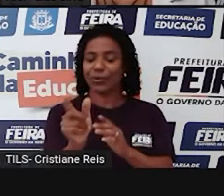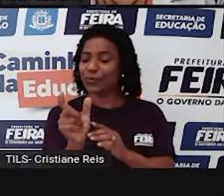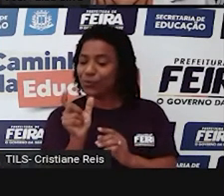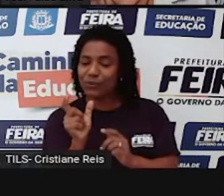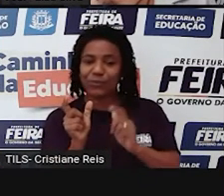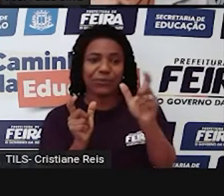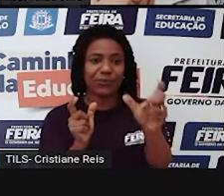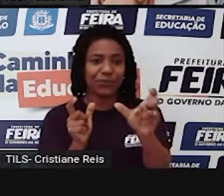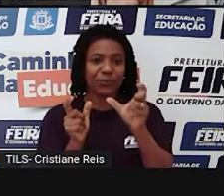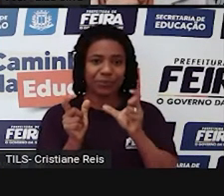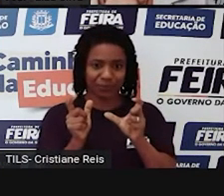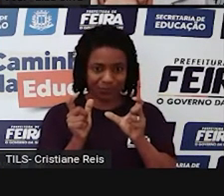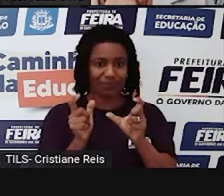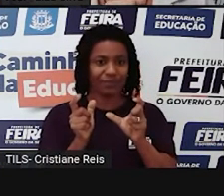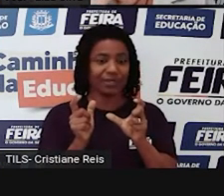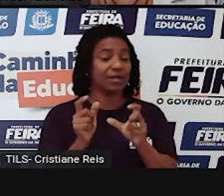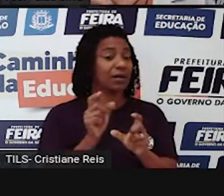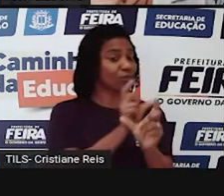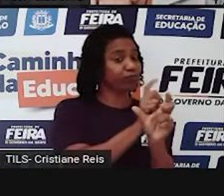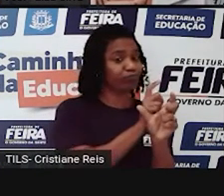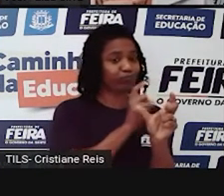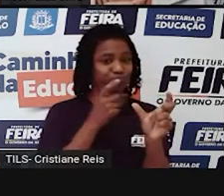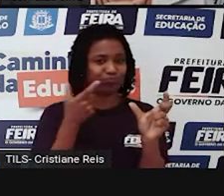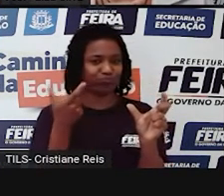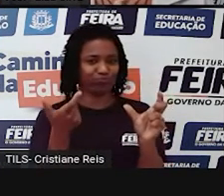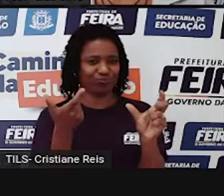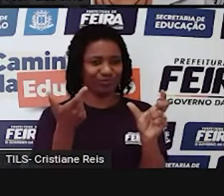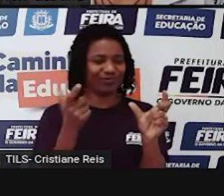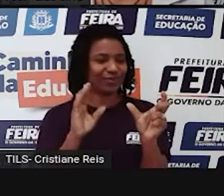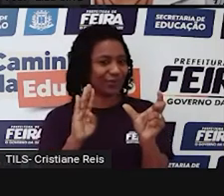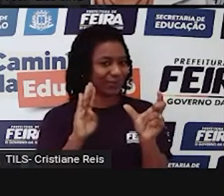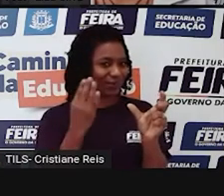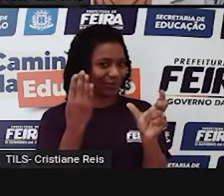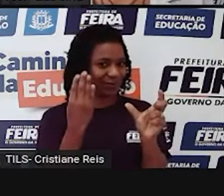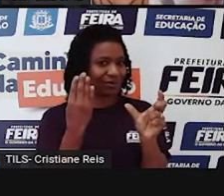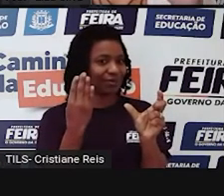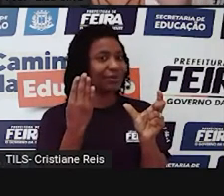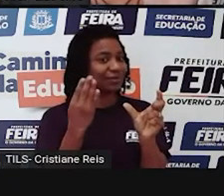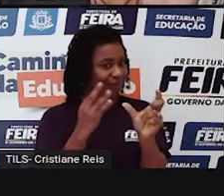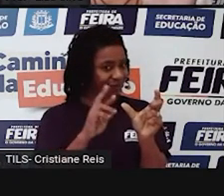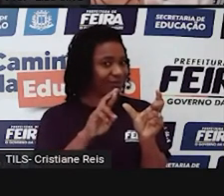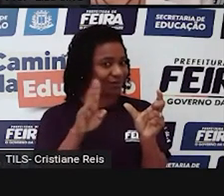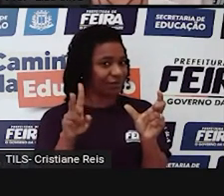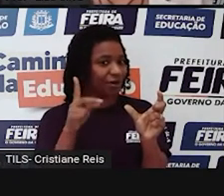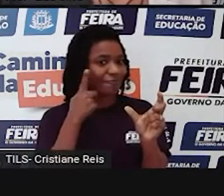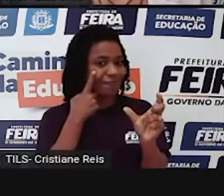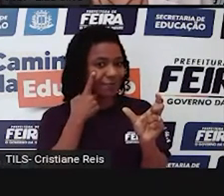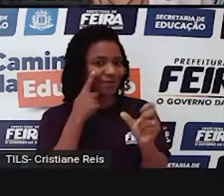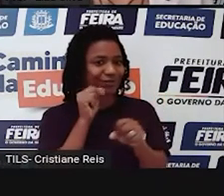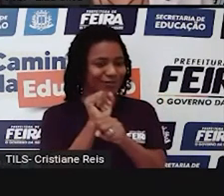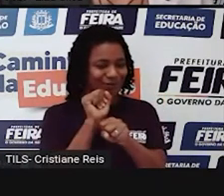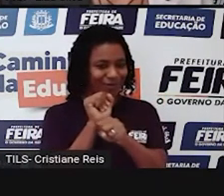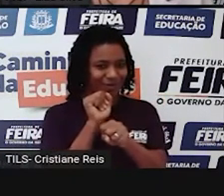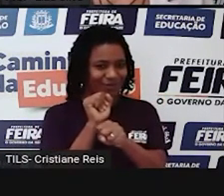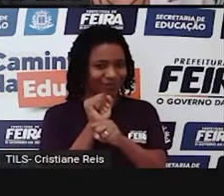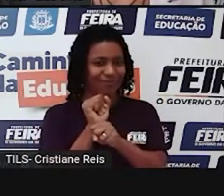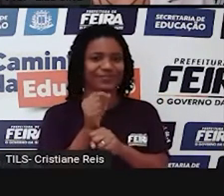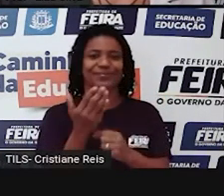aos false cognates ou false friends Let's go students Just a moment please